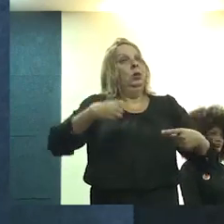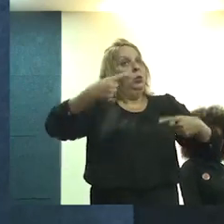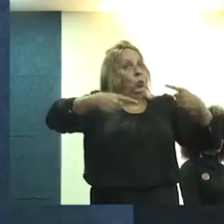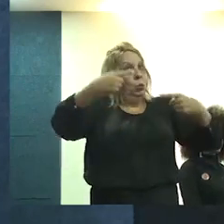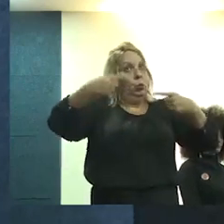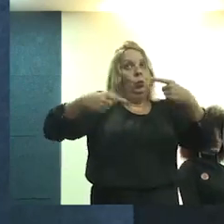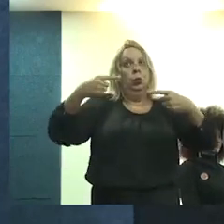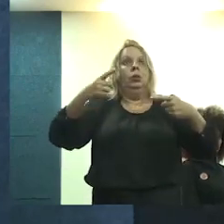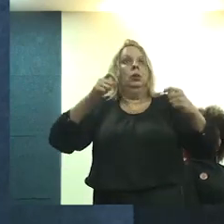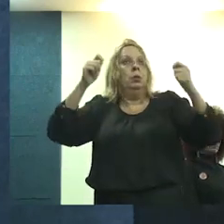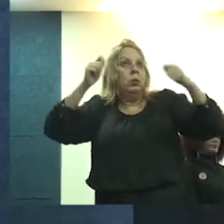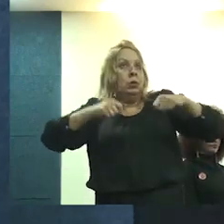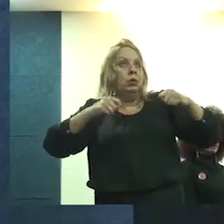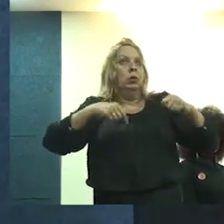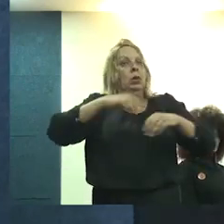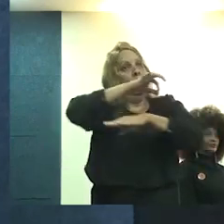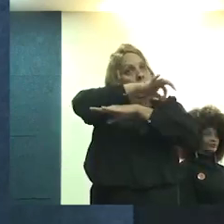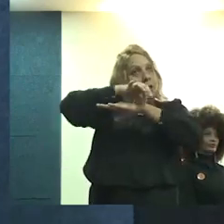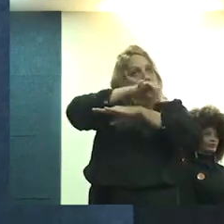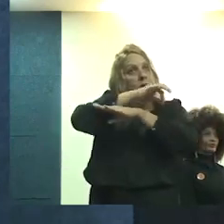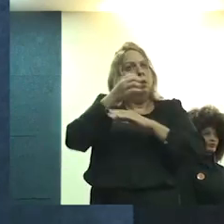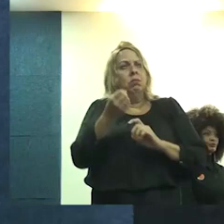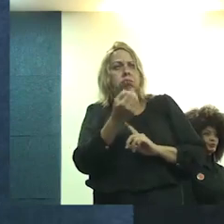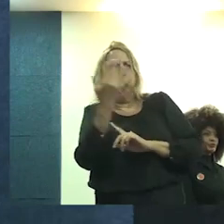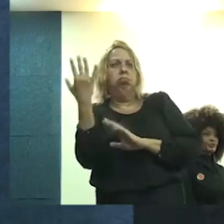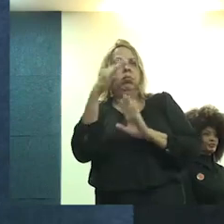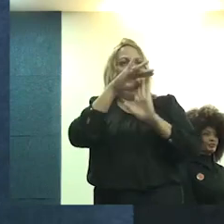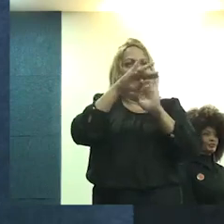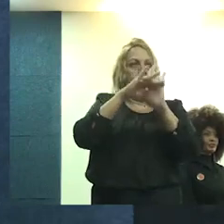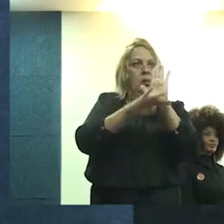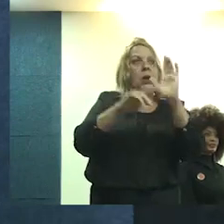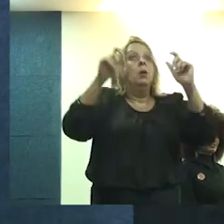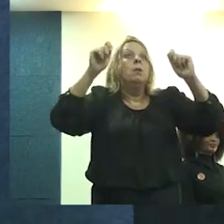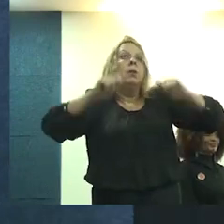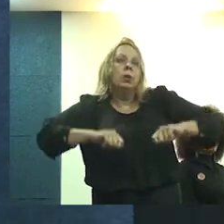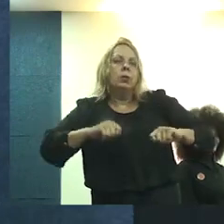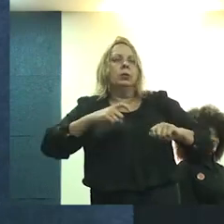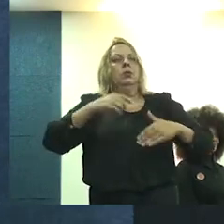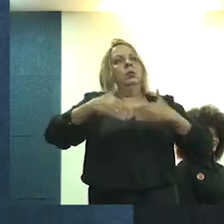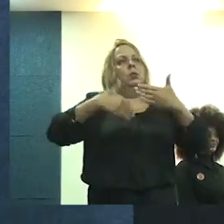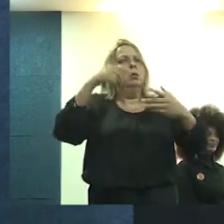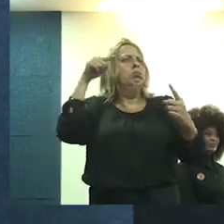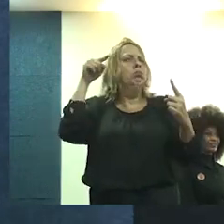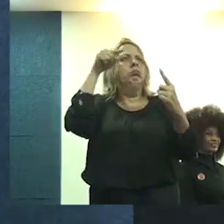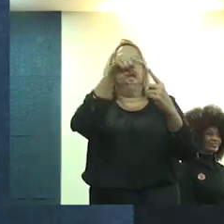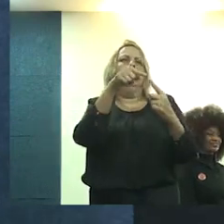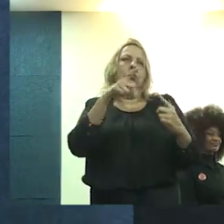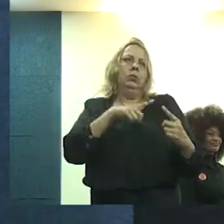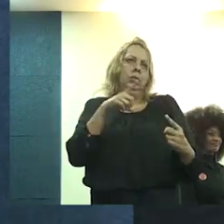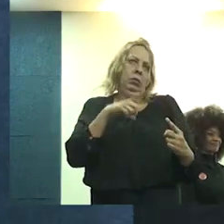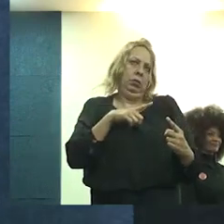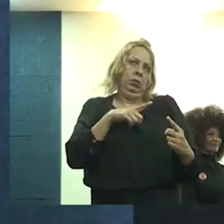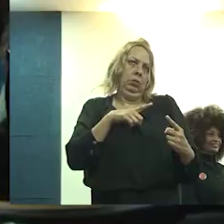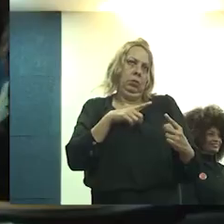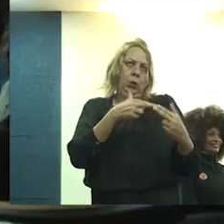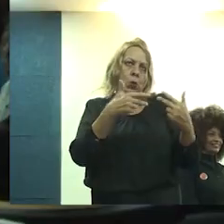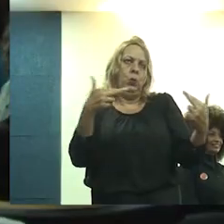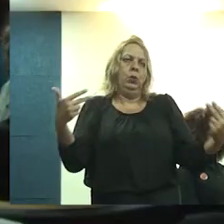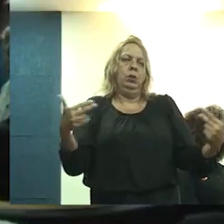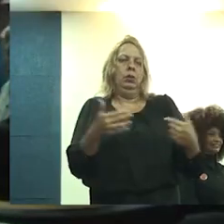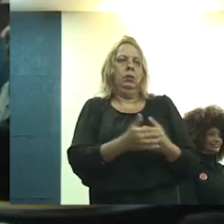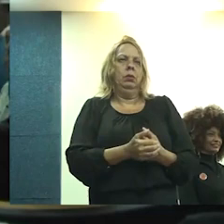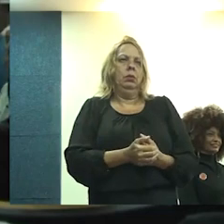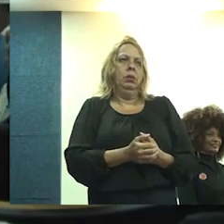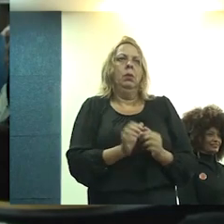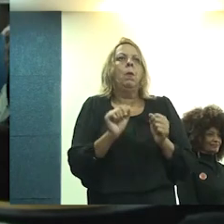escutem os arquitetos nos mais diversos programas que nós temos para que nós possamos atingir os mais distintos rincões desse país.